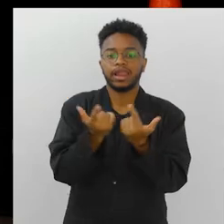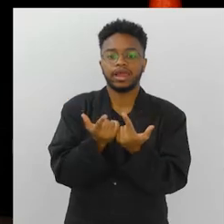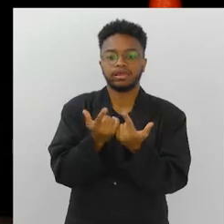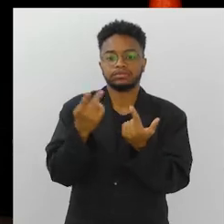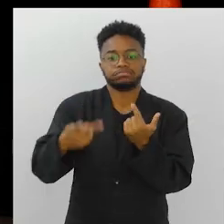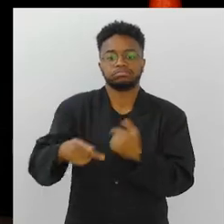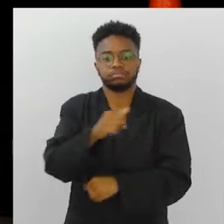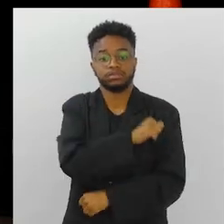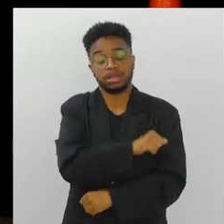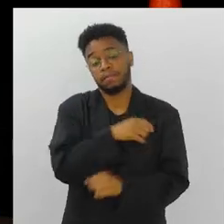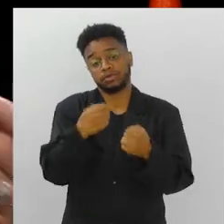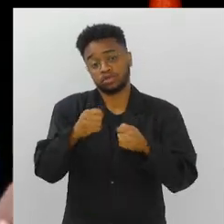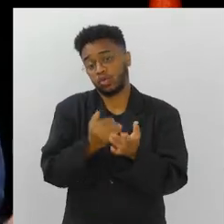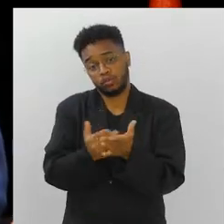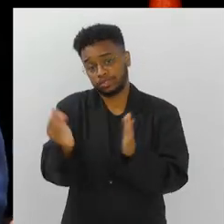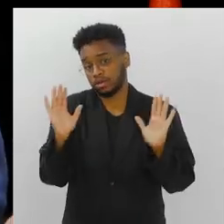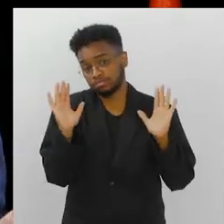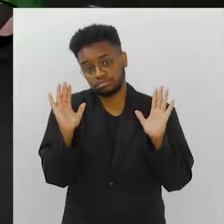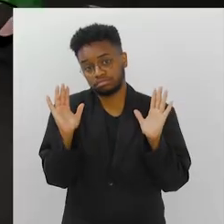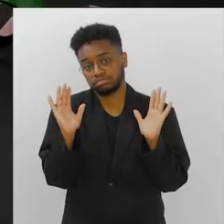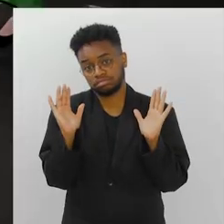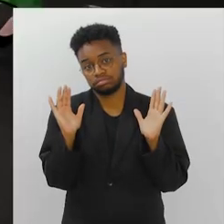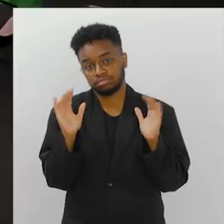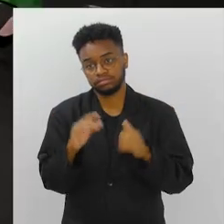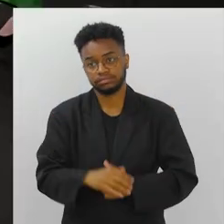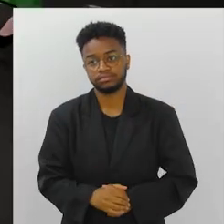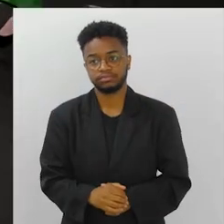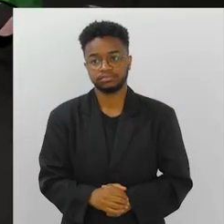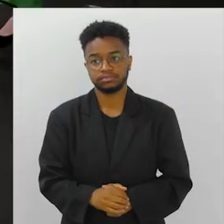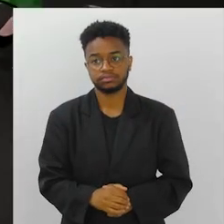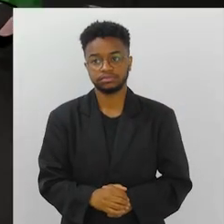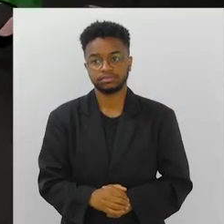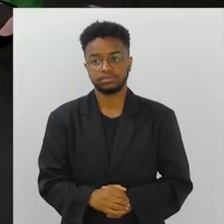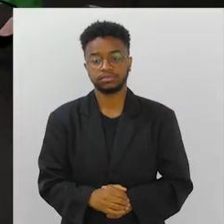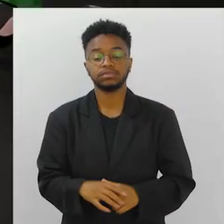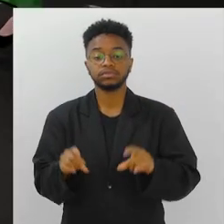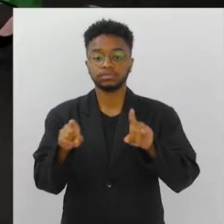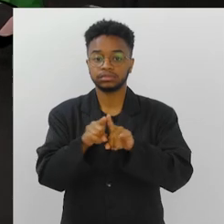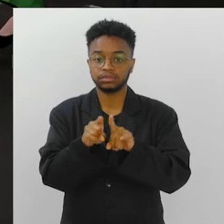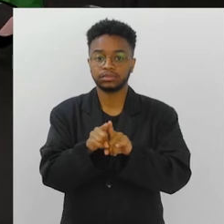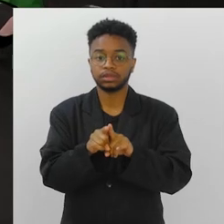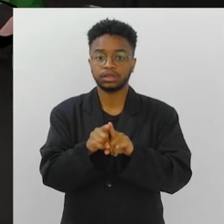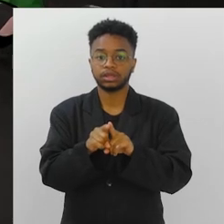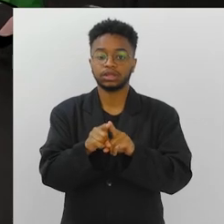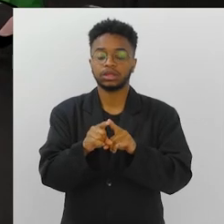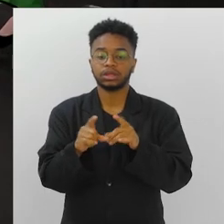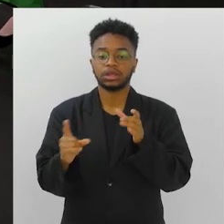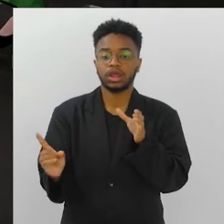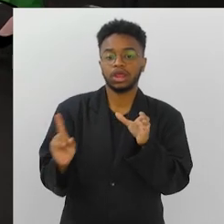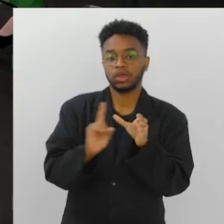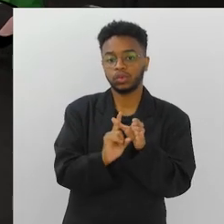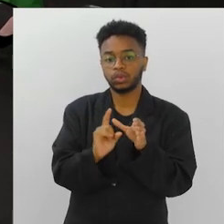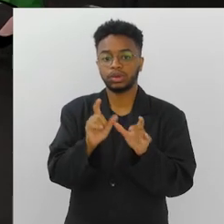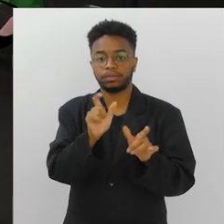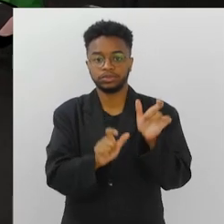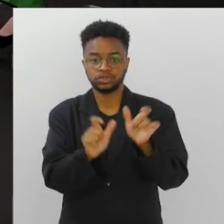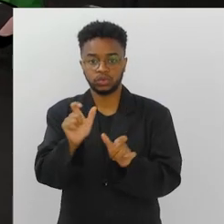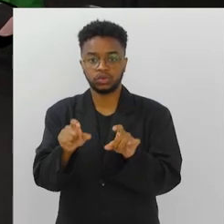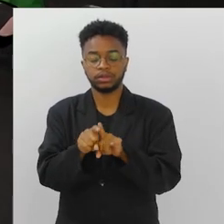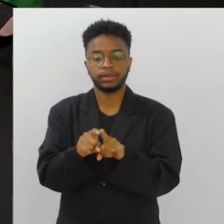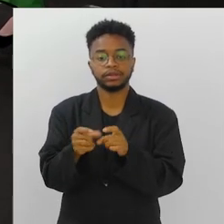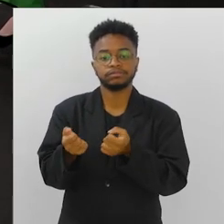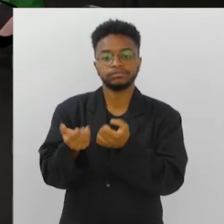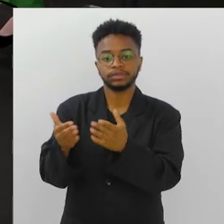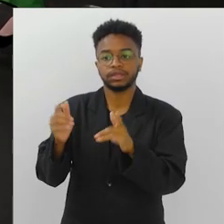o impacto no Estado do Rio de Janeiro. Tem que começar. Tem que começar. Incluindo as pessoas, capacitando elas. Por exemplo, o